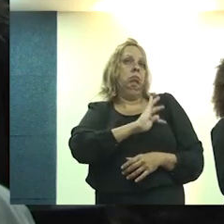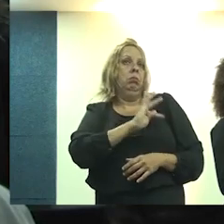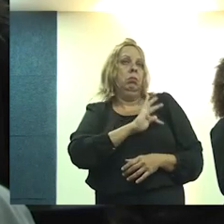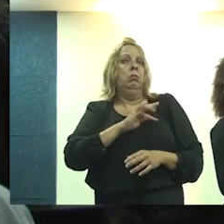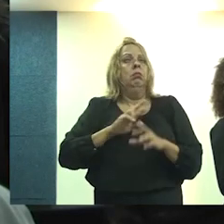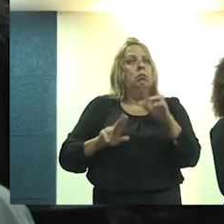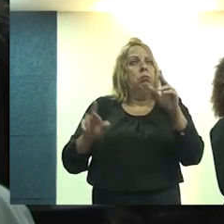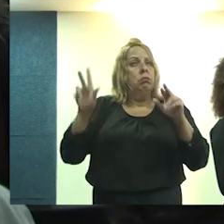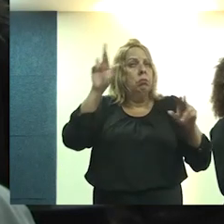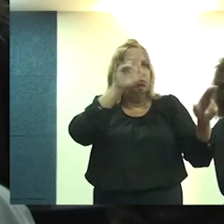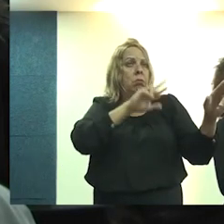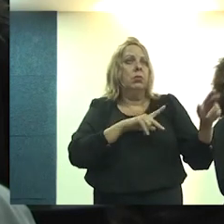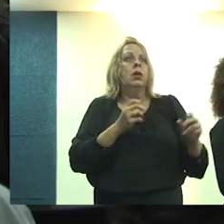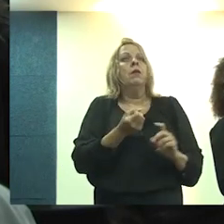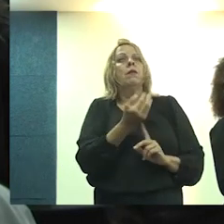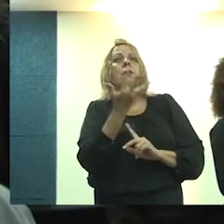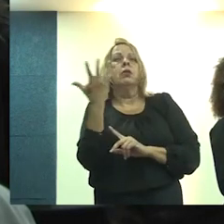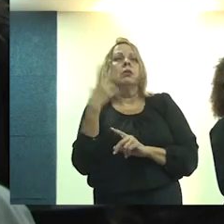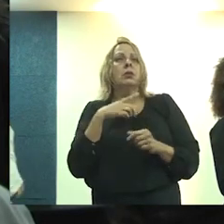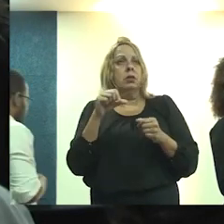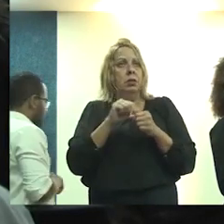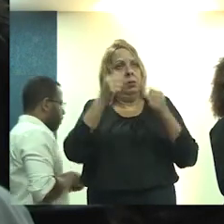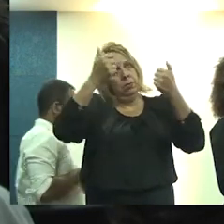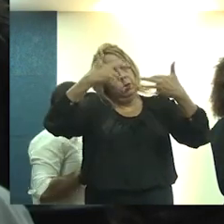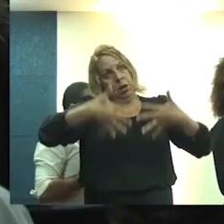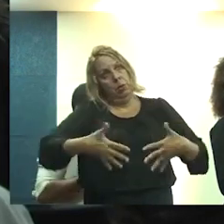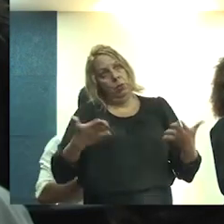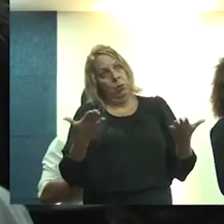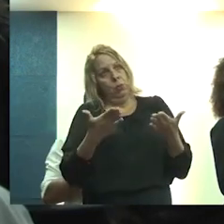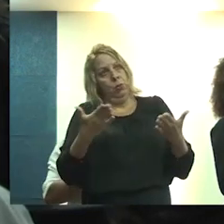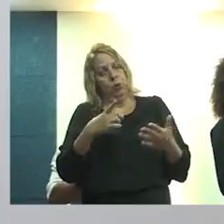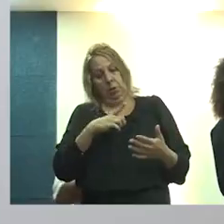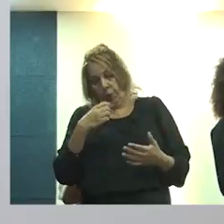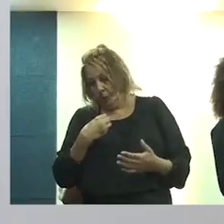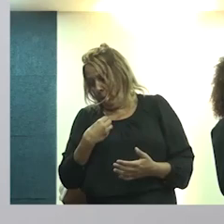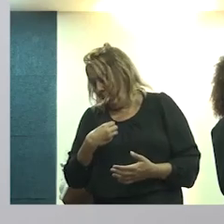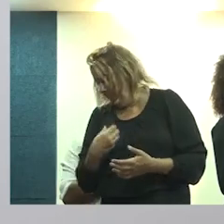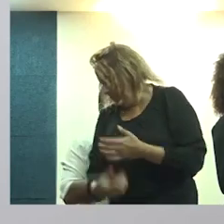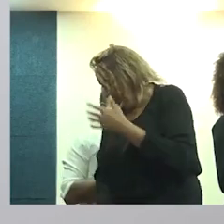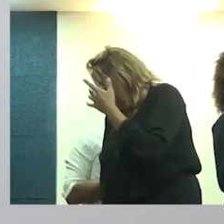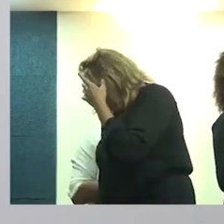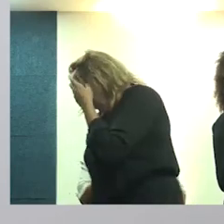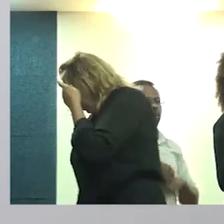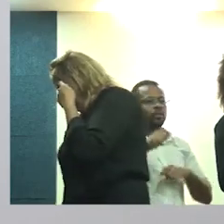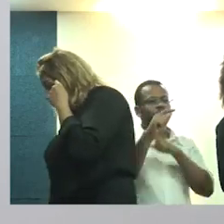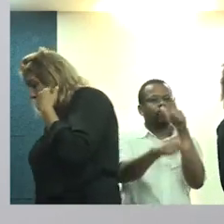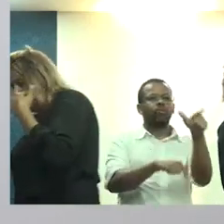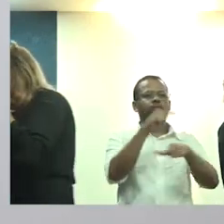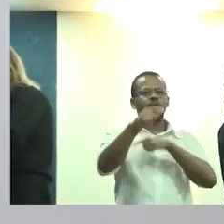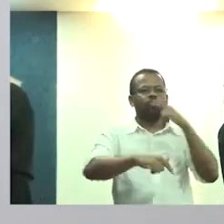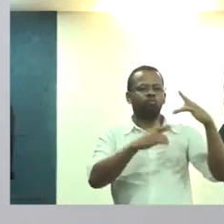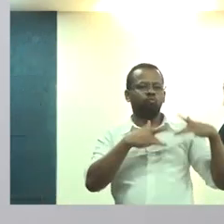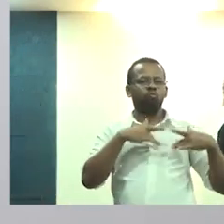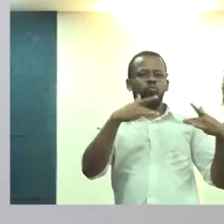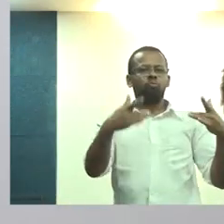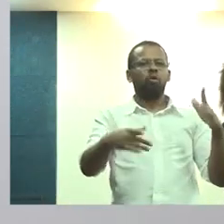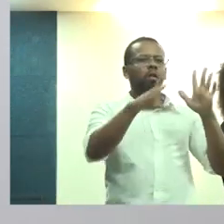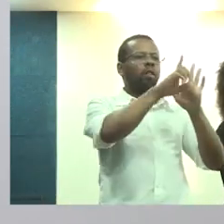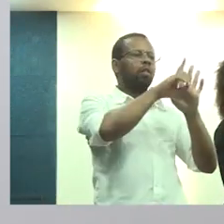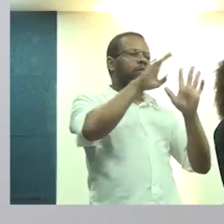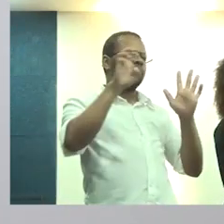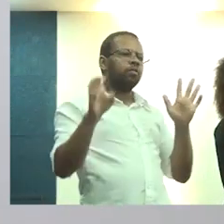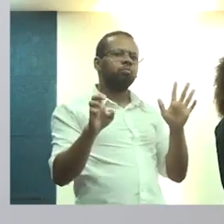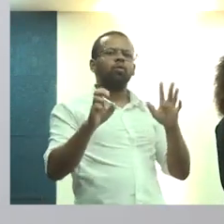diferença nos territórios, que muitas vezes, como foi falado aqui hoje, atuaram a partir de voluntarismo, a partir de editais X,